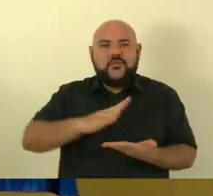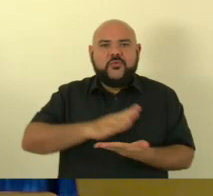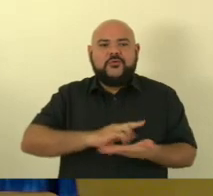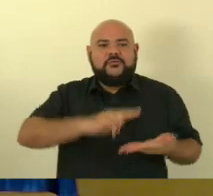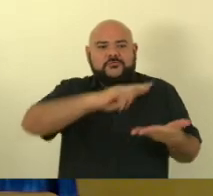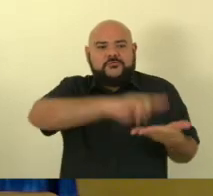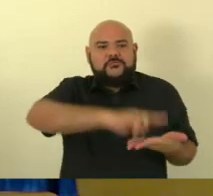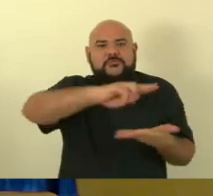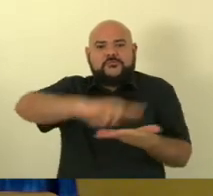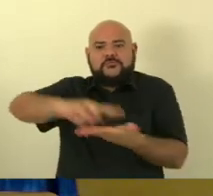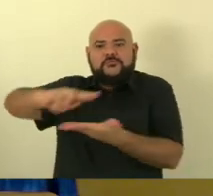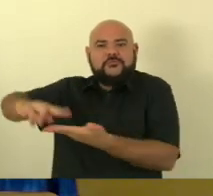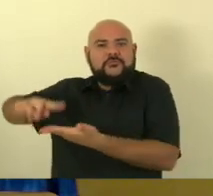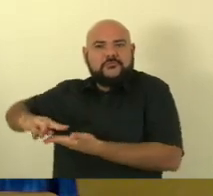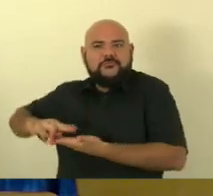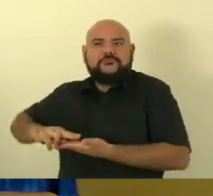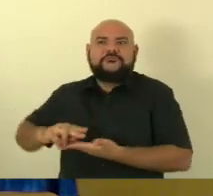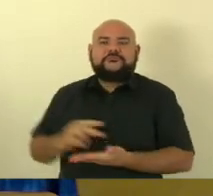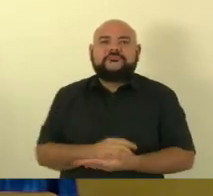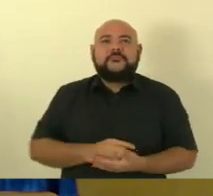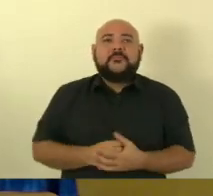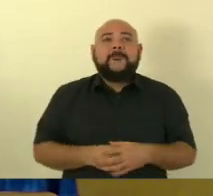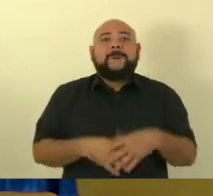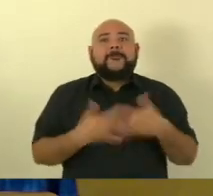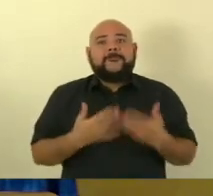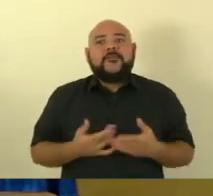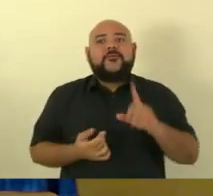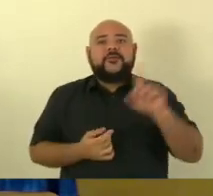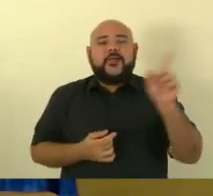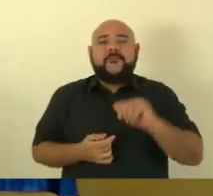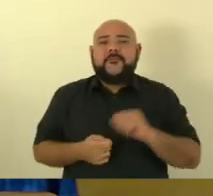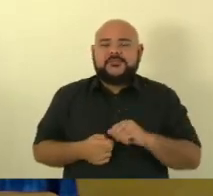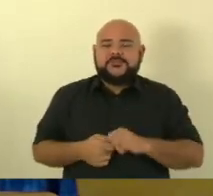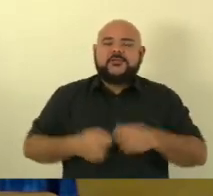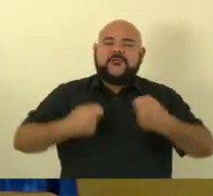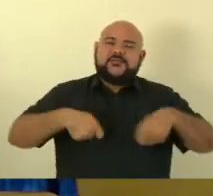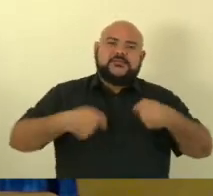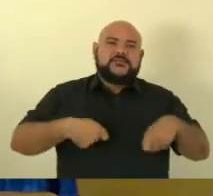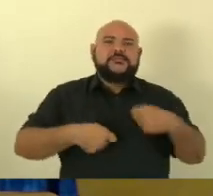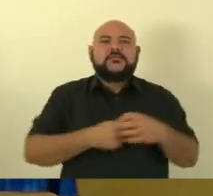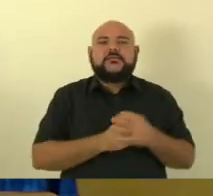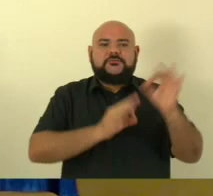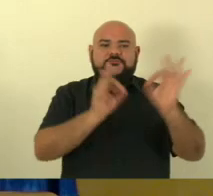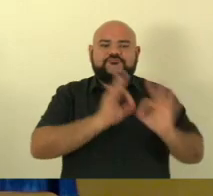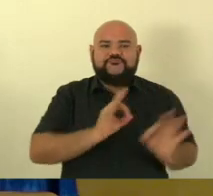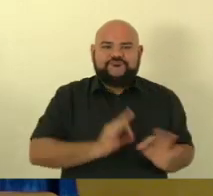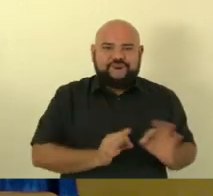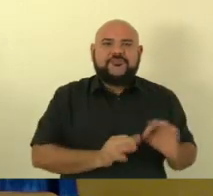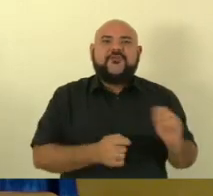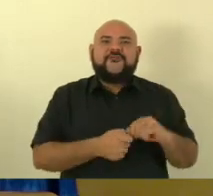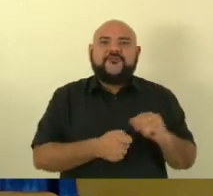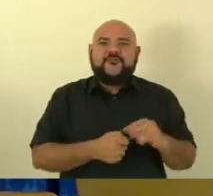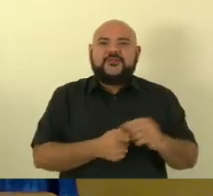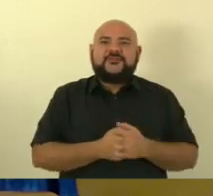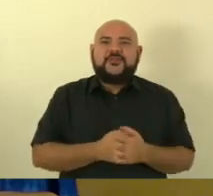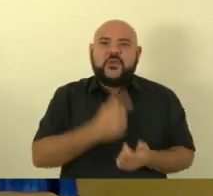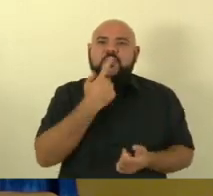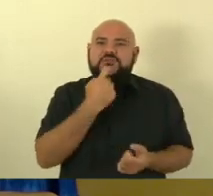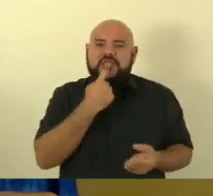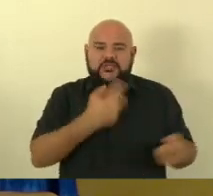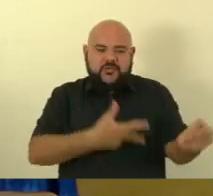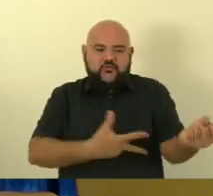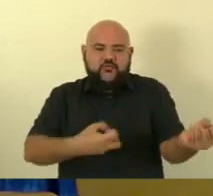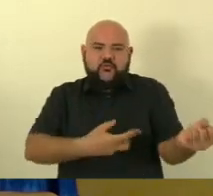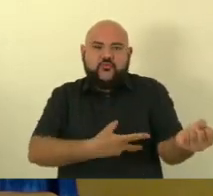lá uma unidade em que nós possamos fazer hemodiálise nós